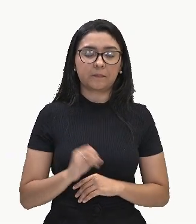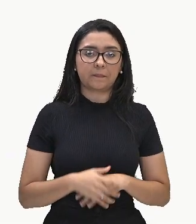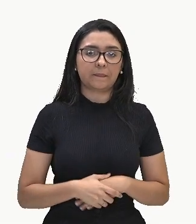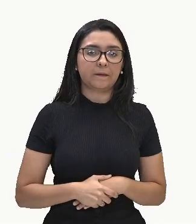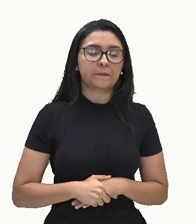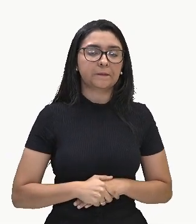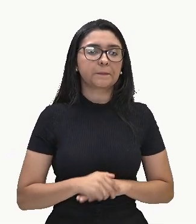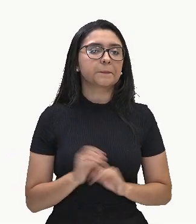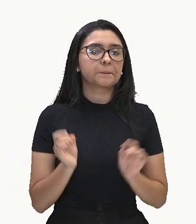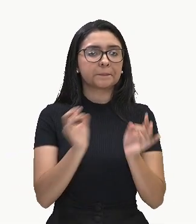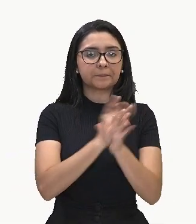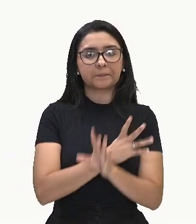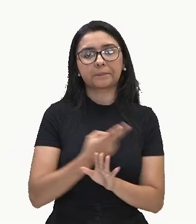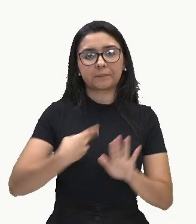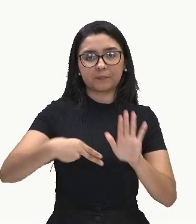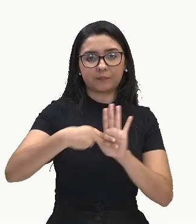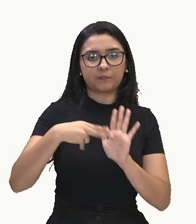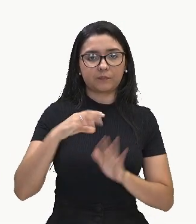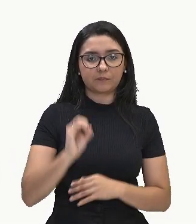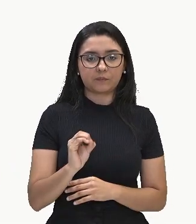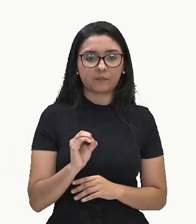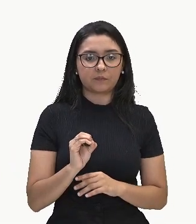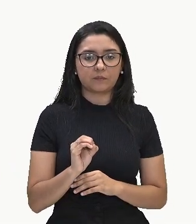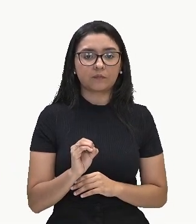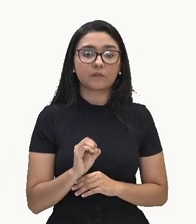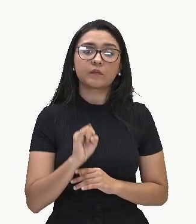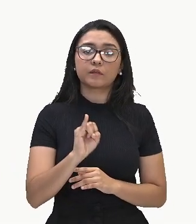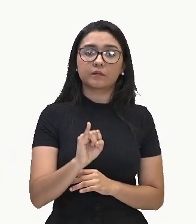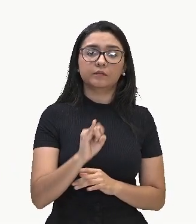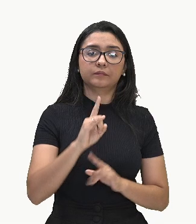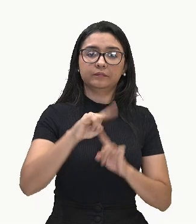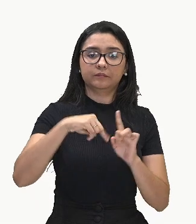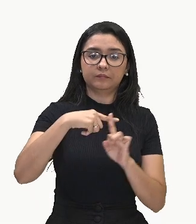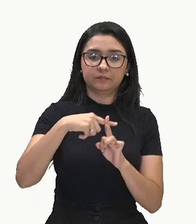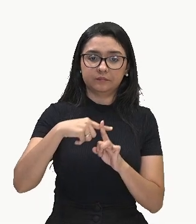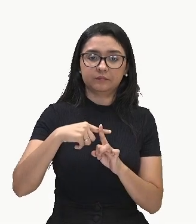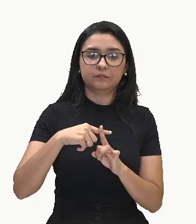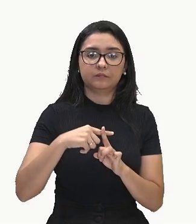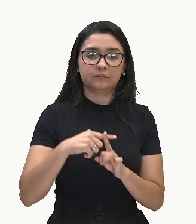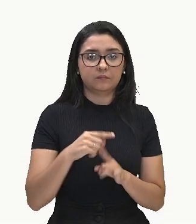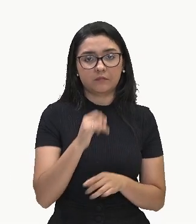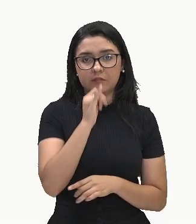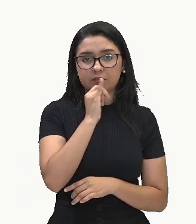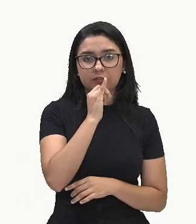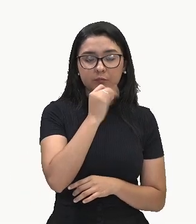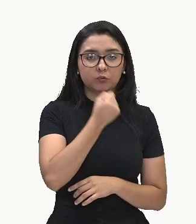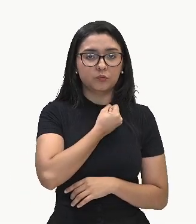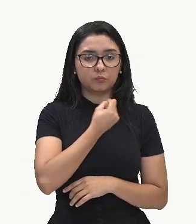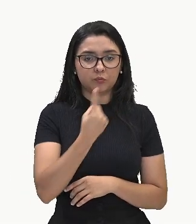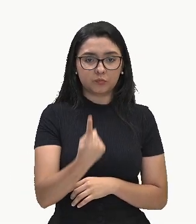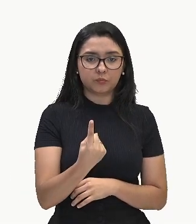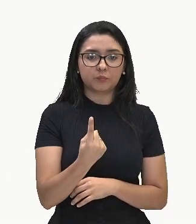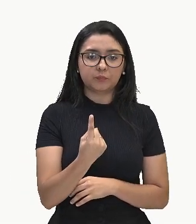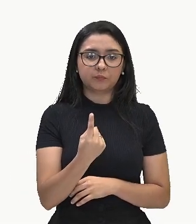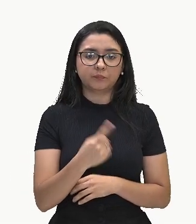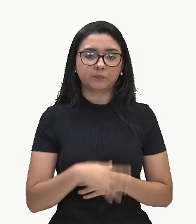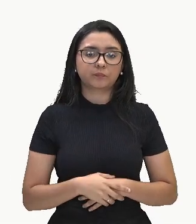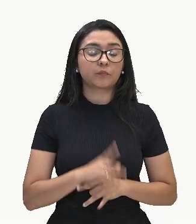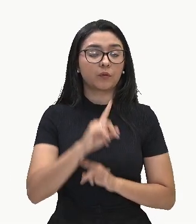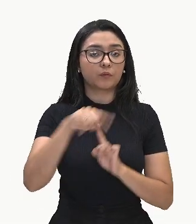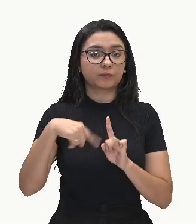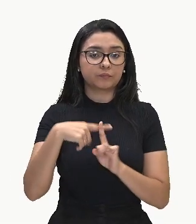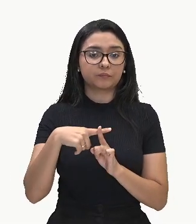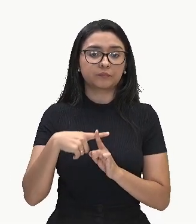Igualando a zero, o que tiver positivo, um 1 que está fazendo a operação de adição,